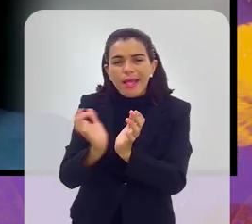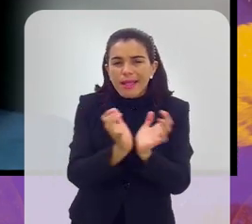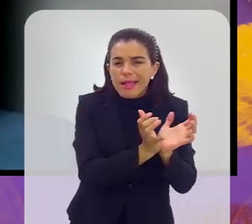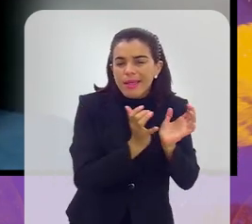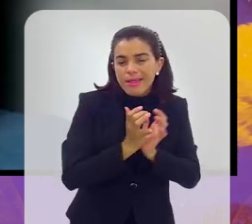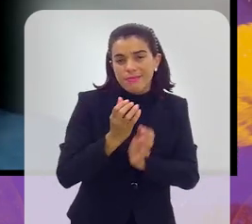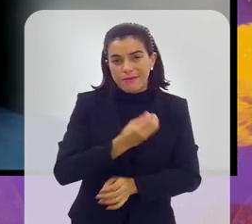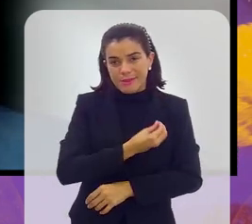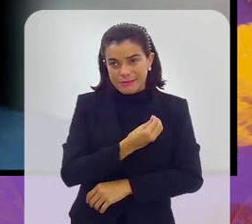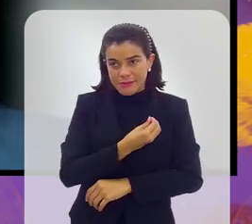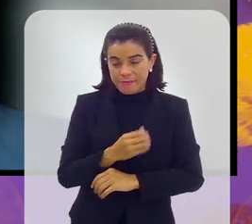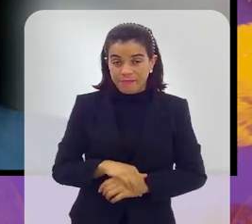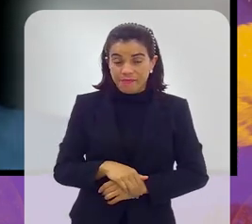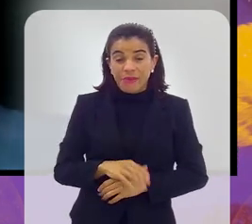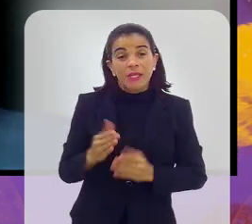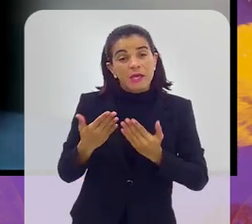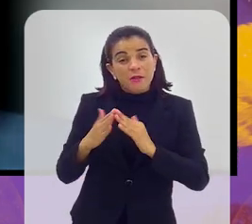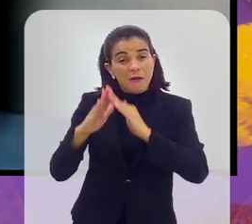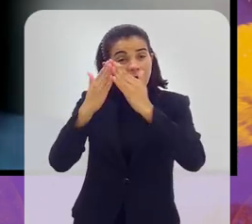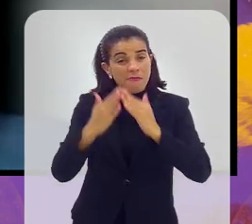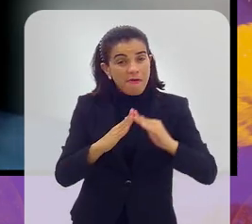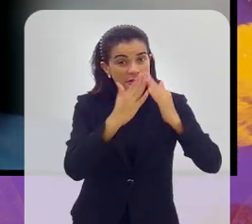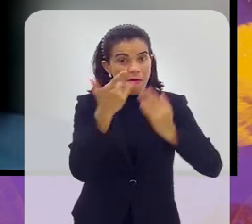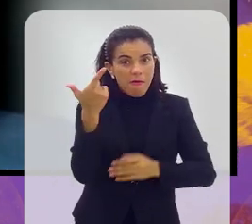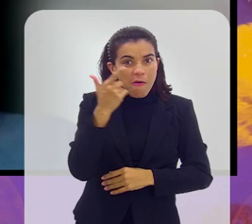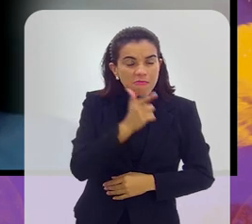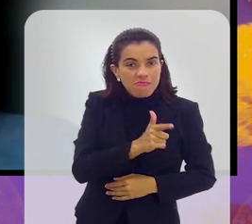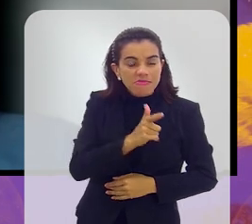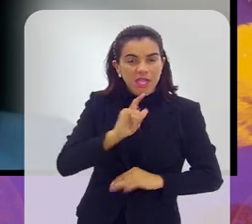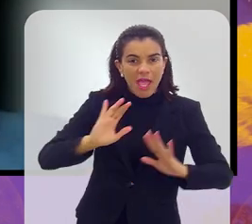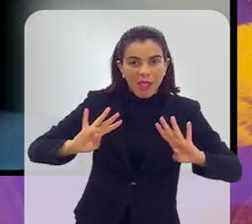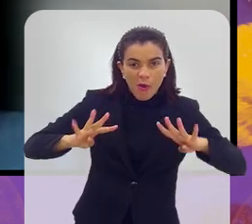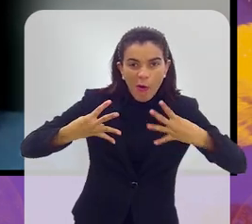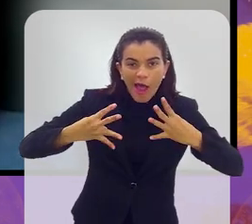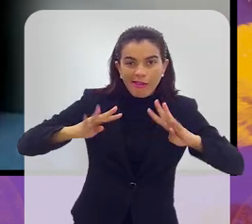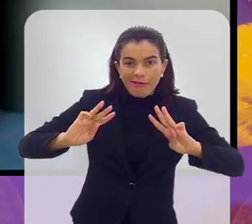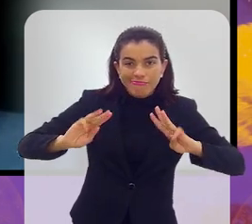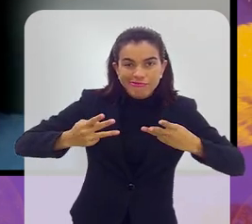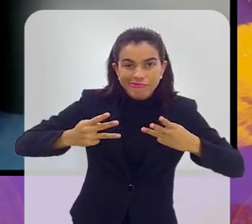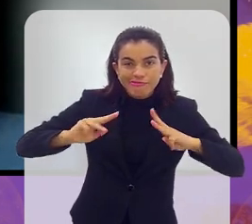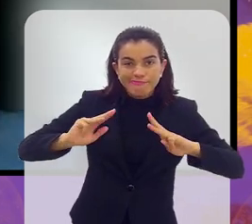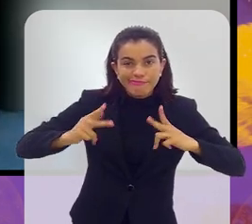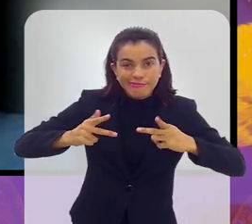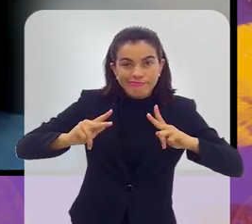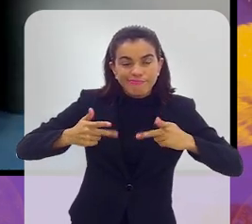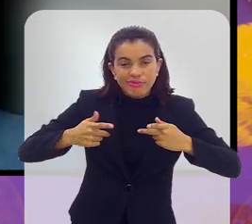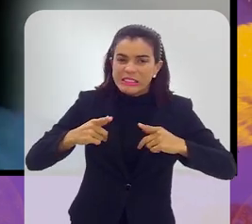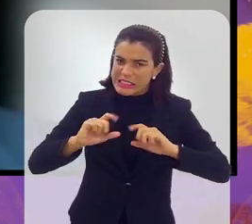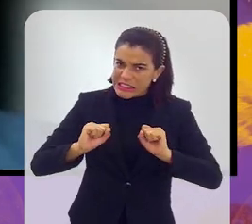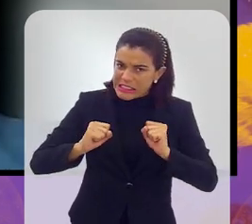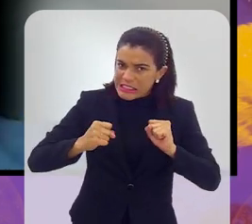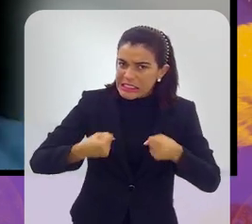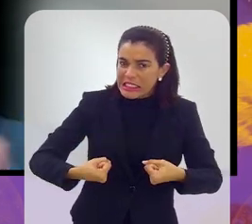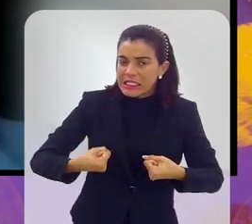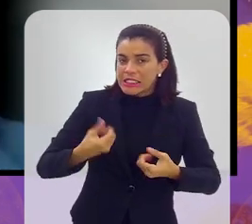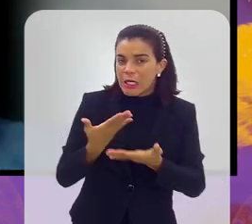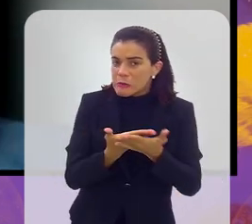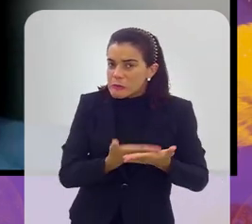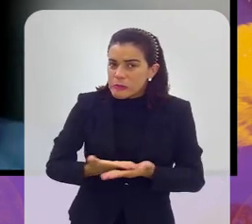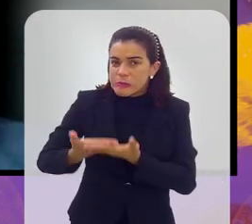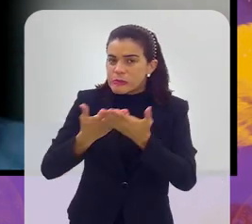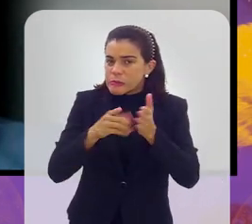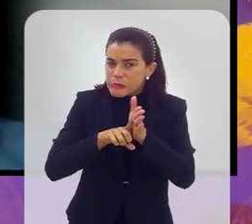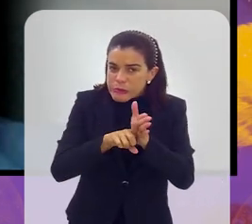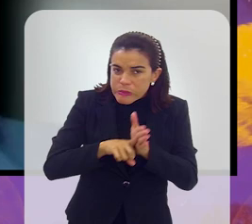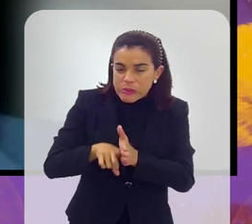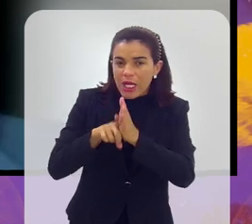equipes participando. Então, essas favelas que chegam ali são porque fizeram um trabalho mesmo. Treinaram, se dedicaram, conheceram o seu